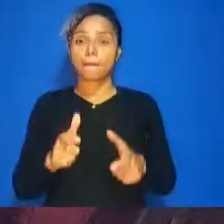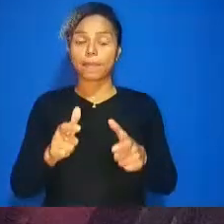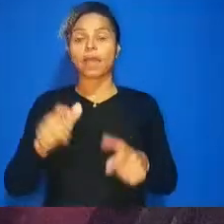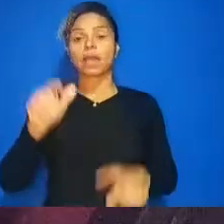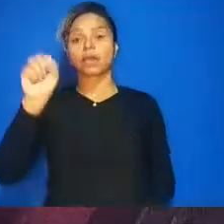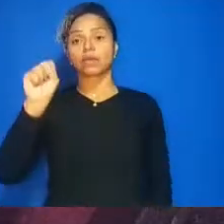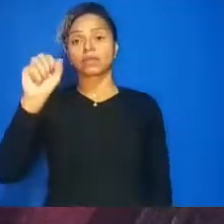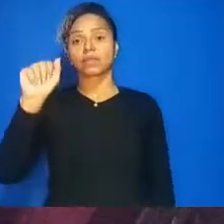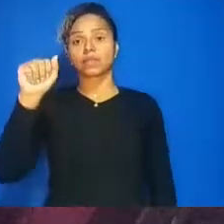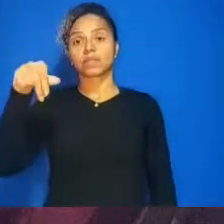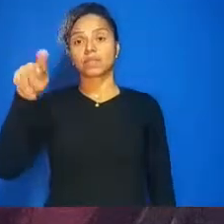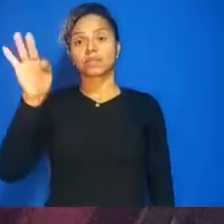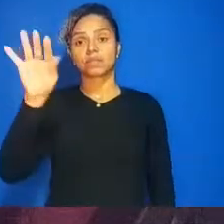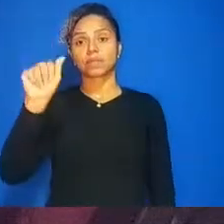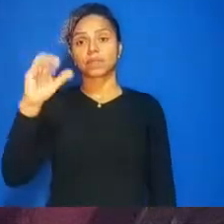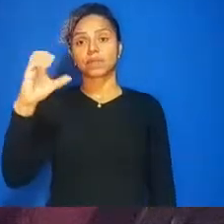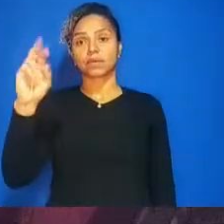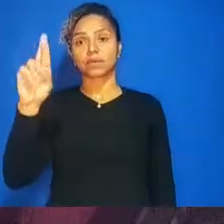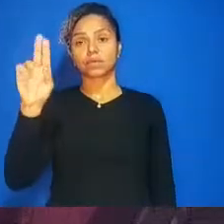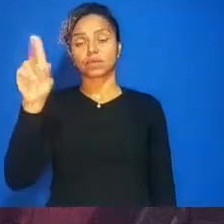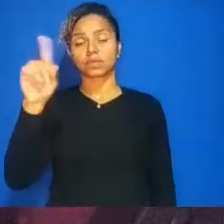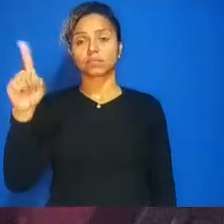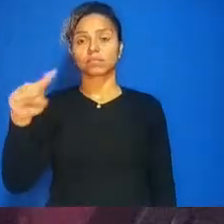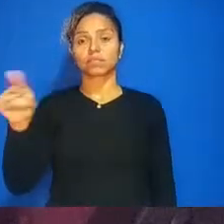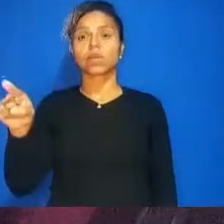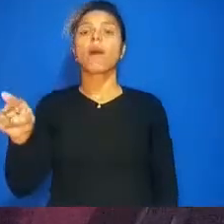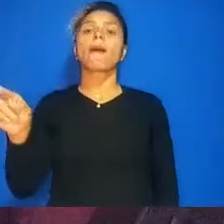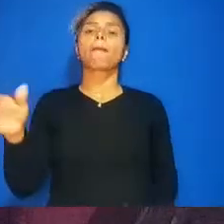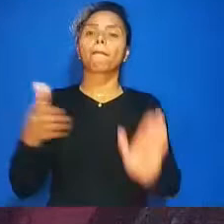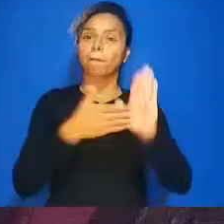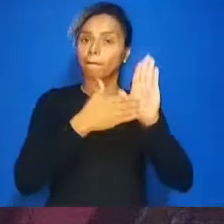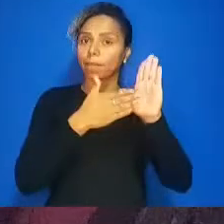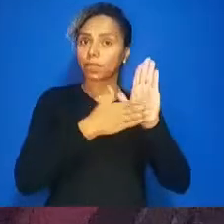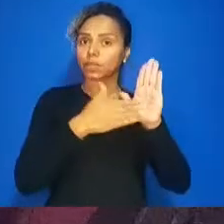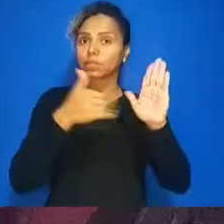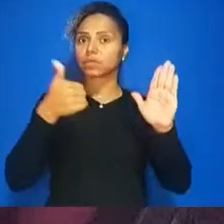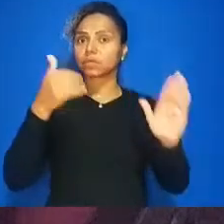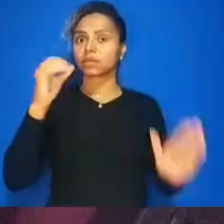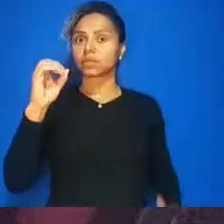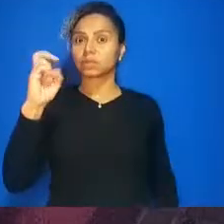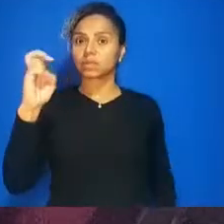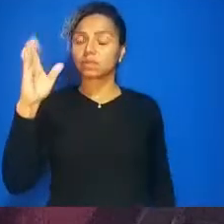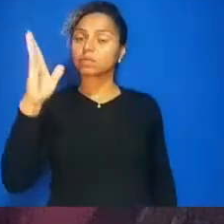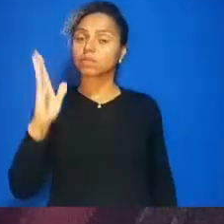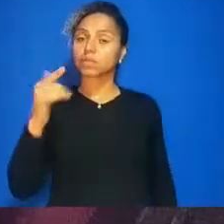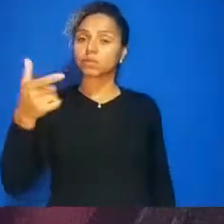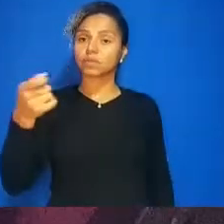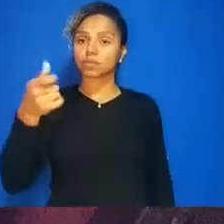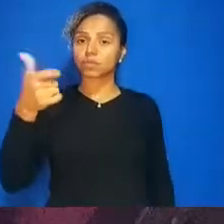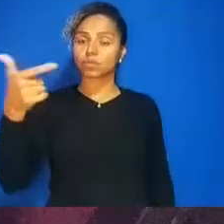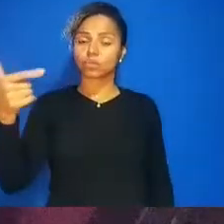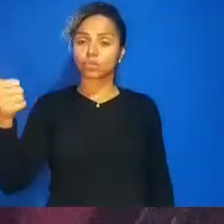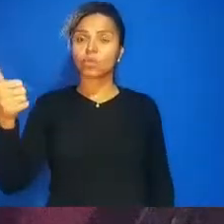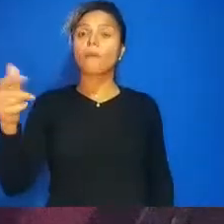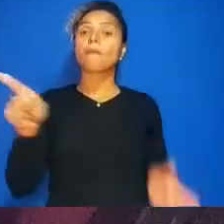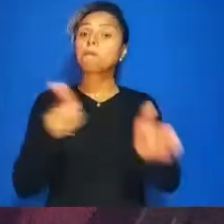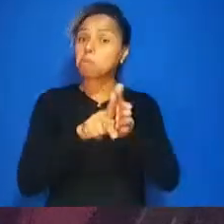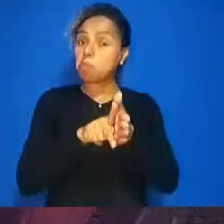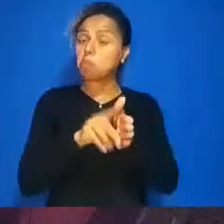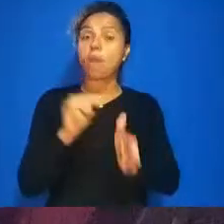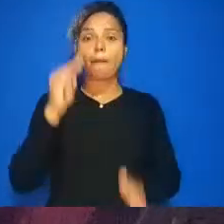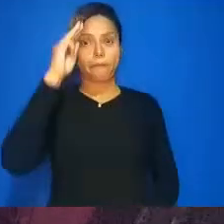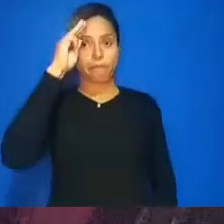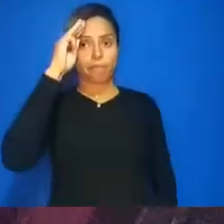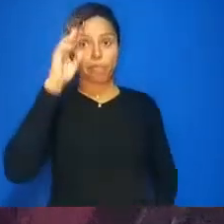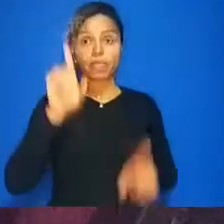representação 105 barra 2021 de autoria vereadores Cido Reis e Newton Militão pareceres comissão de legislação pela